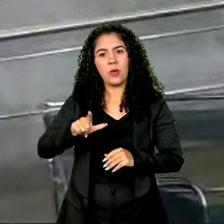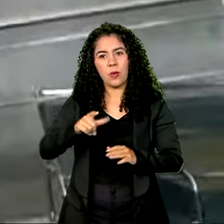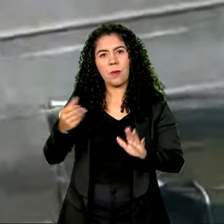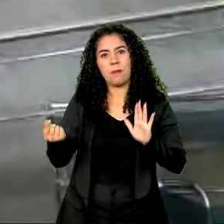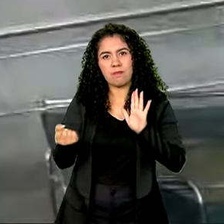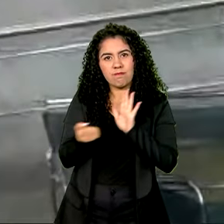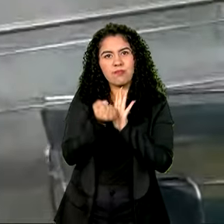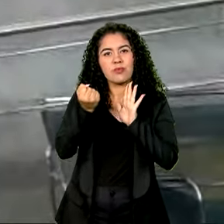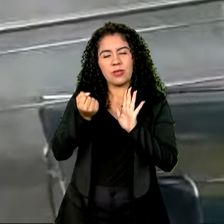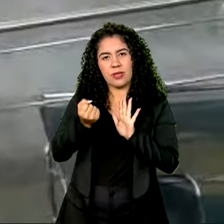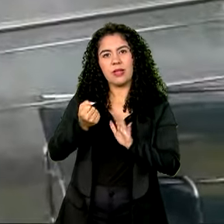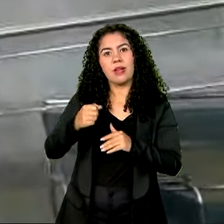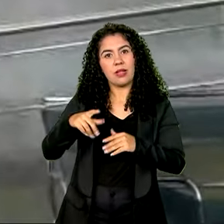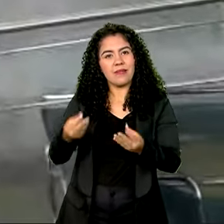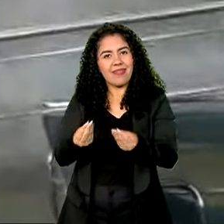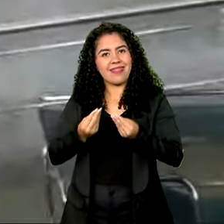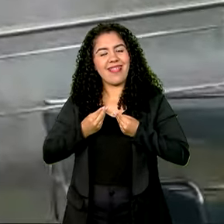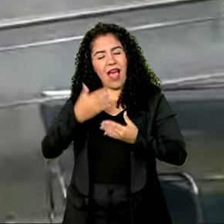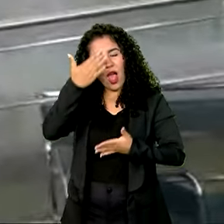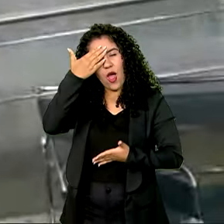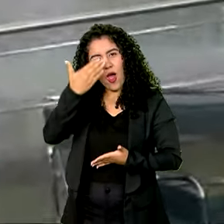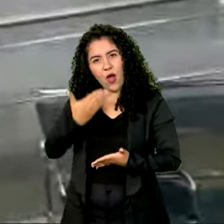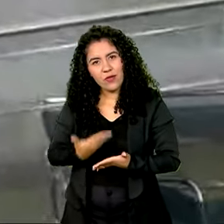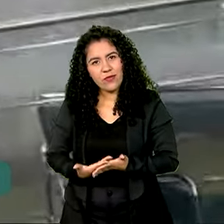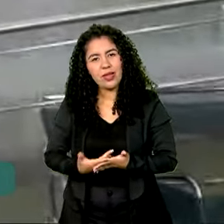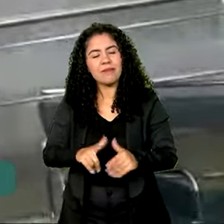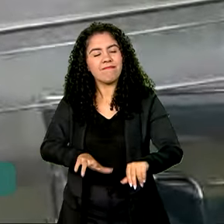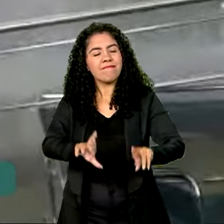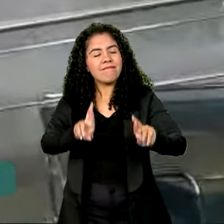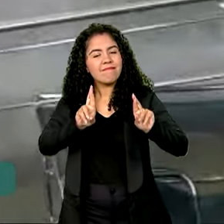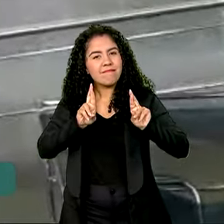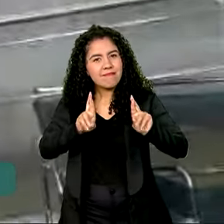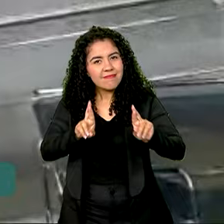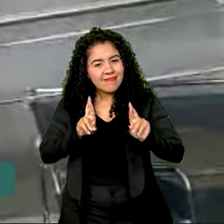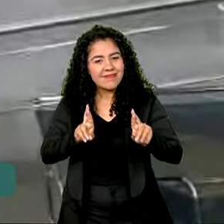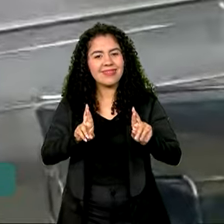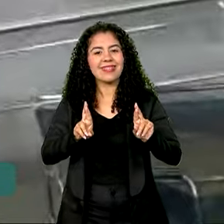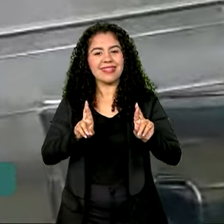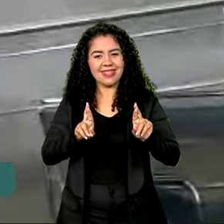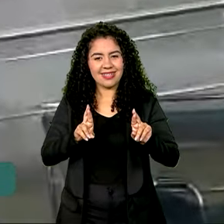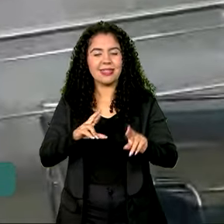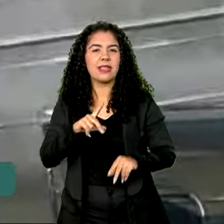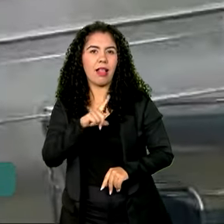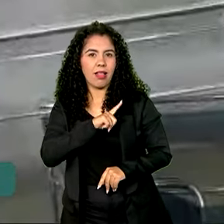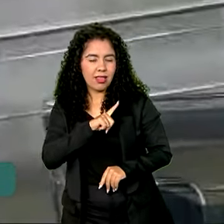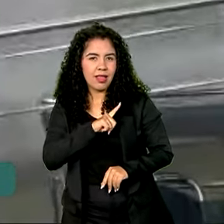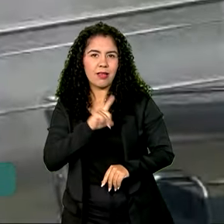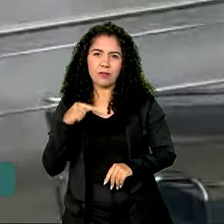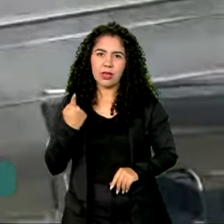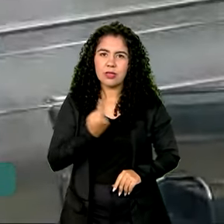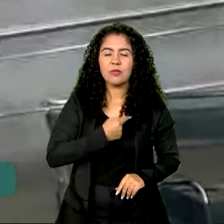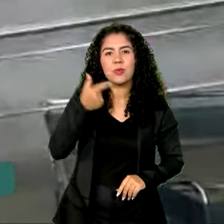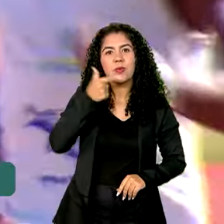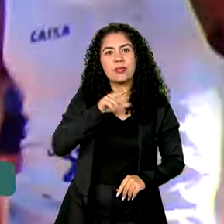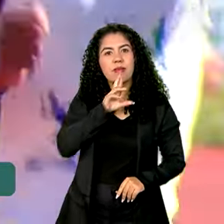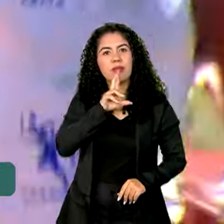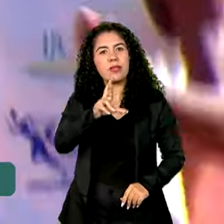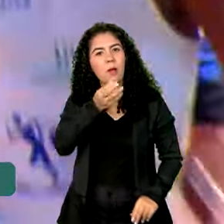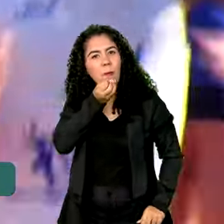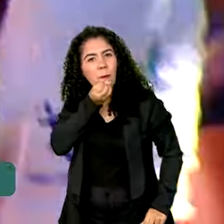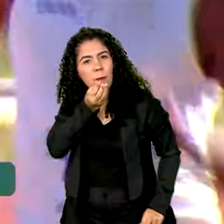então isso nos dá confiança, com a esperança, com expectativa, com a esperança que a possa fazer um bom resultado,